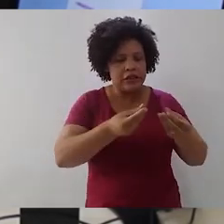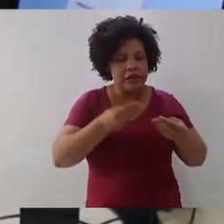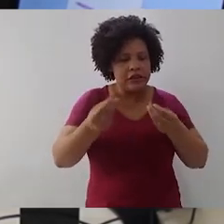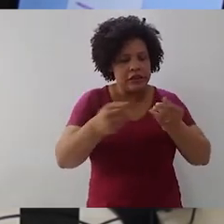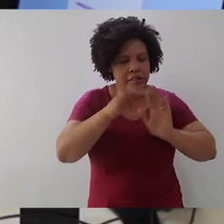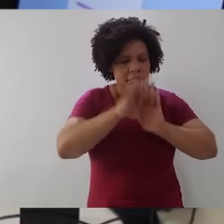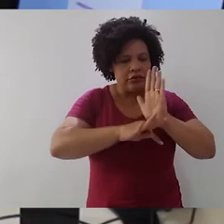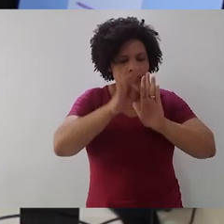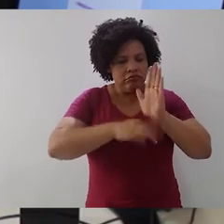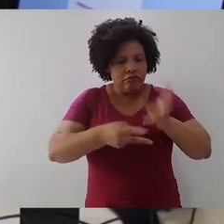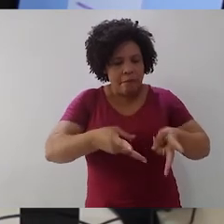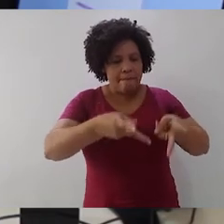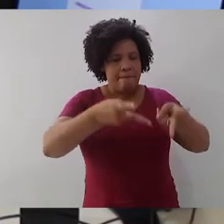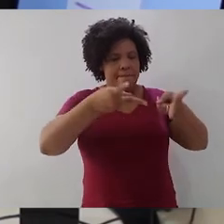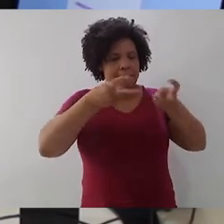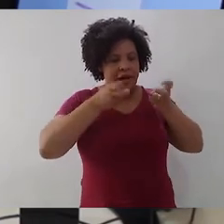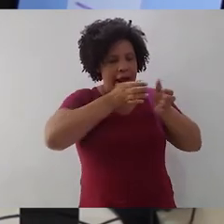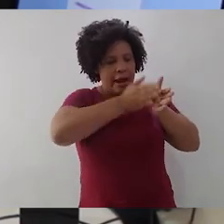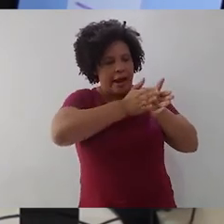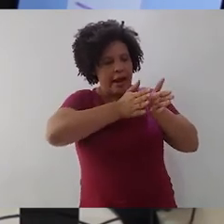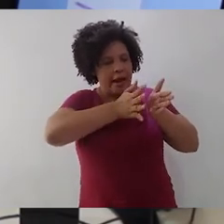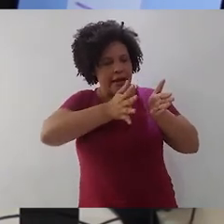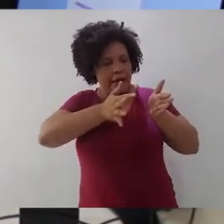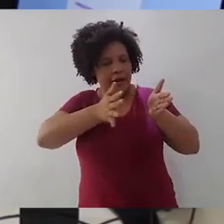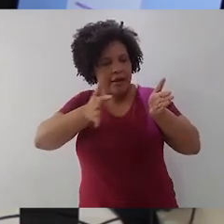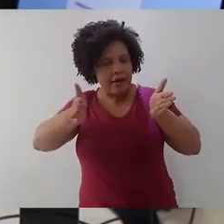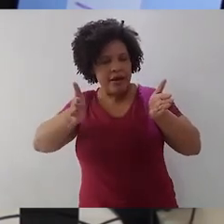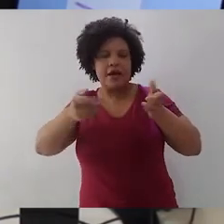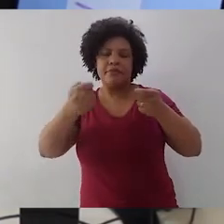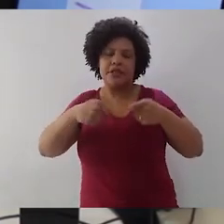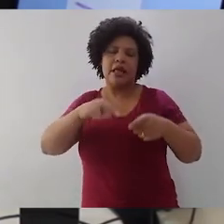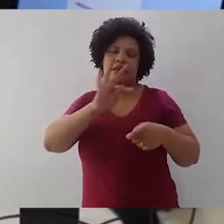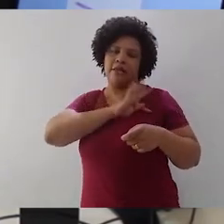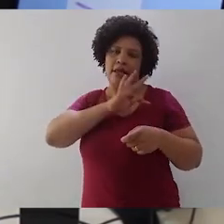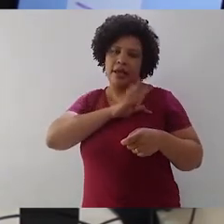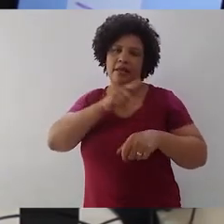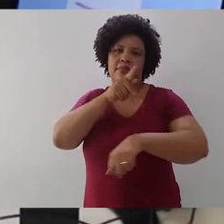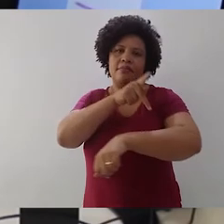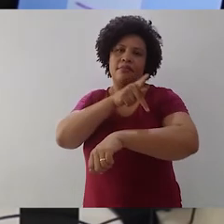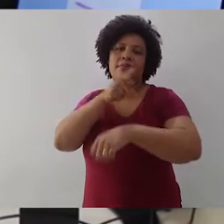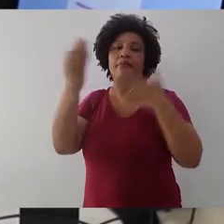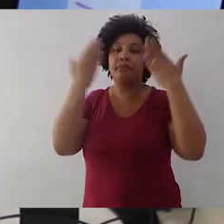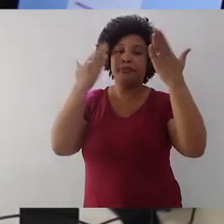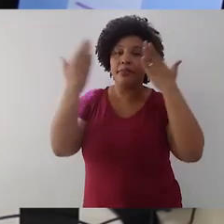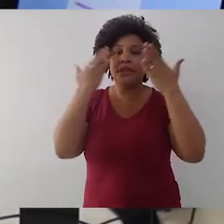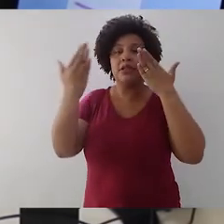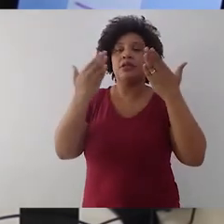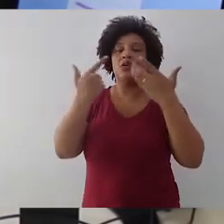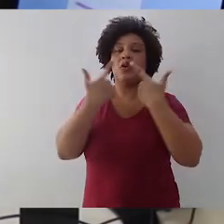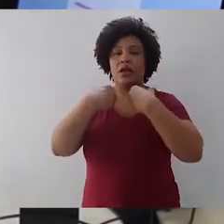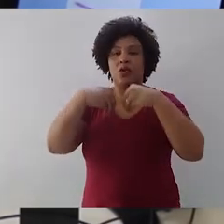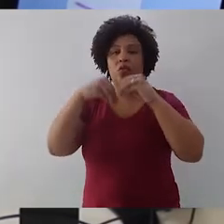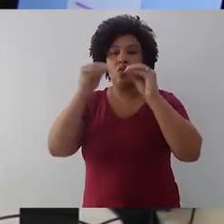para perceber todo o processo e aí eu preciso de usar técnicas da psicolinguística e da psicologia para pensar no que